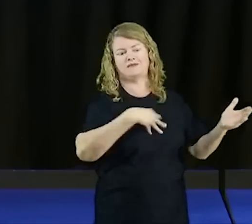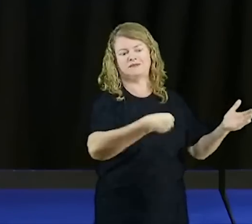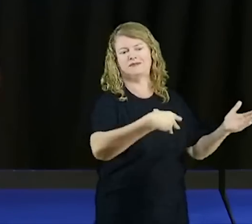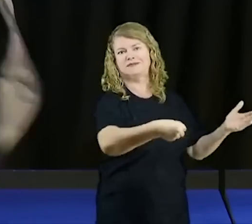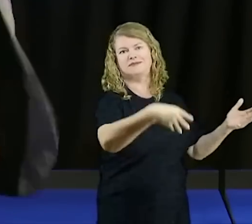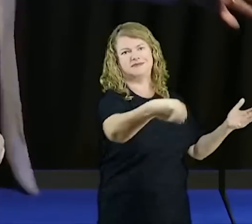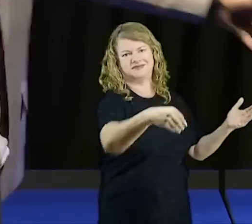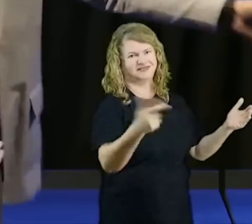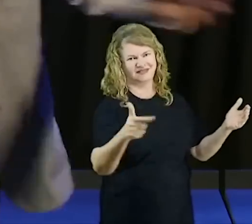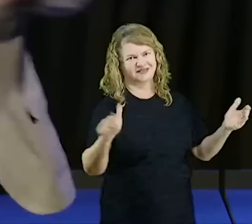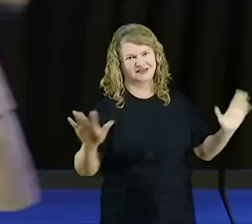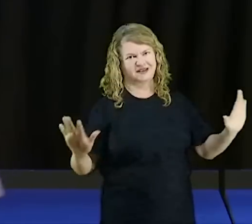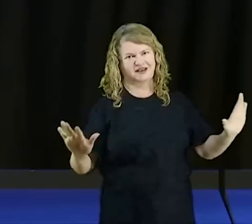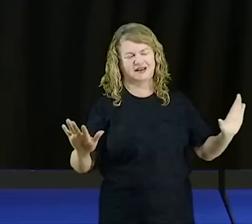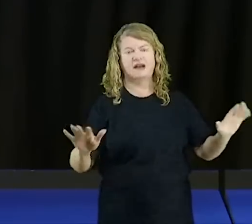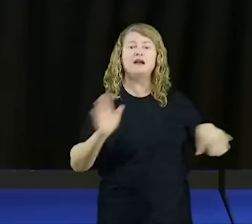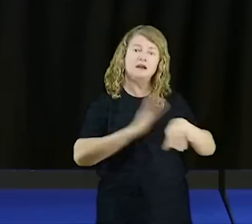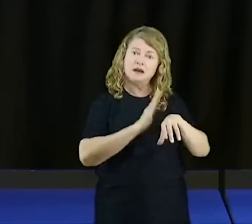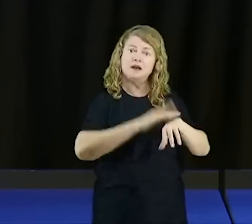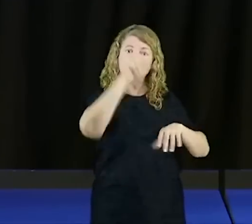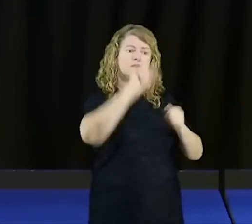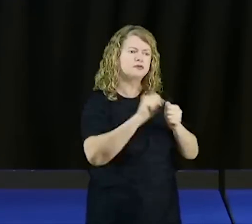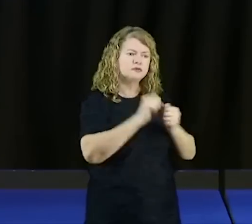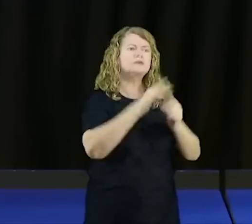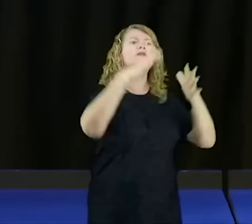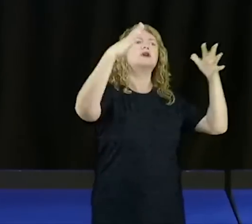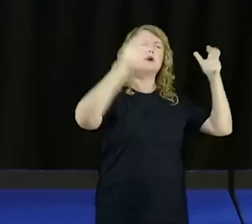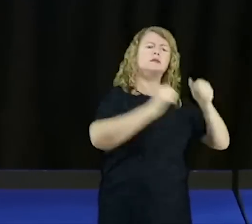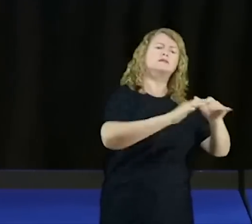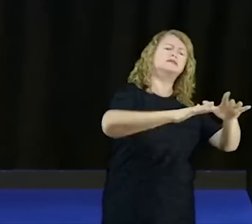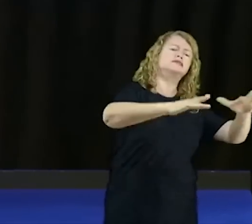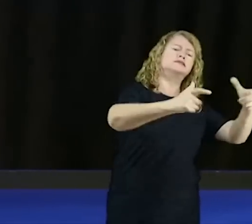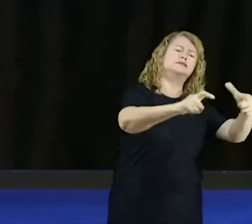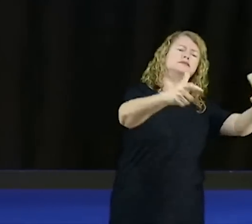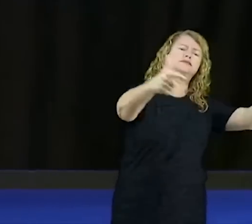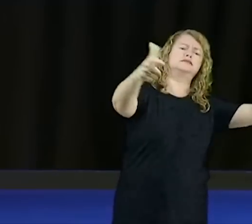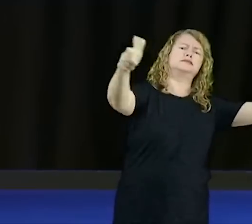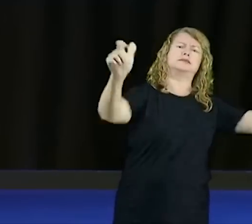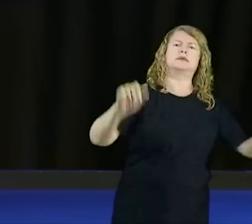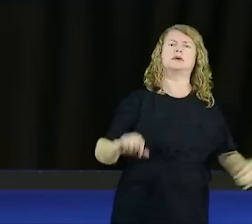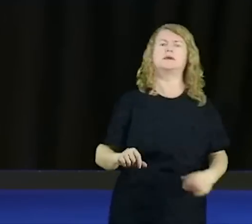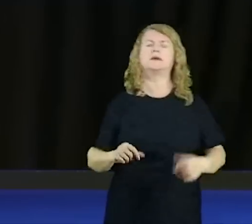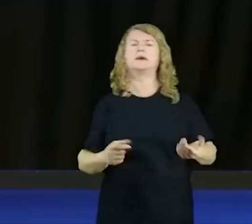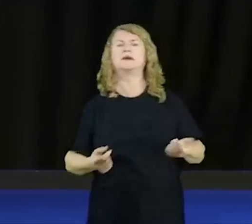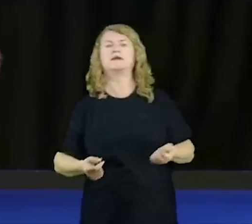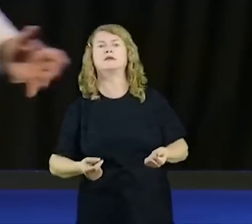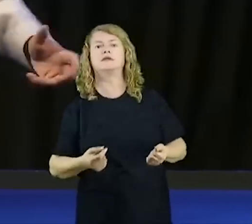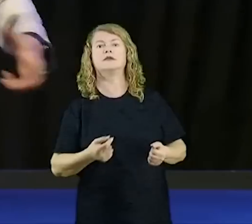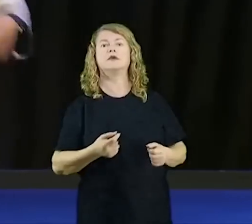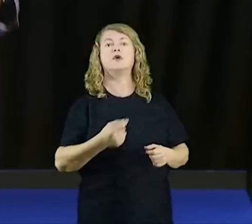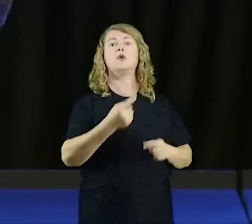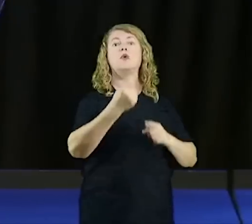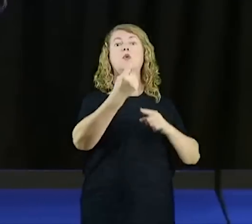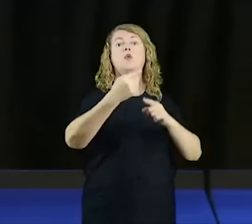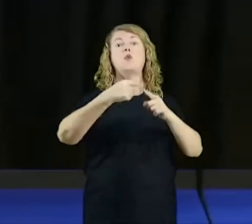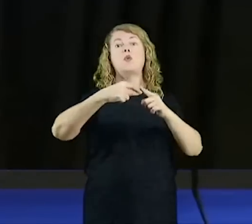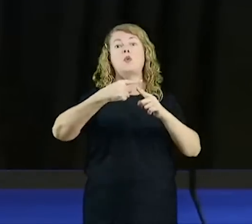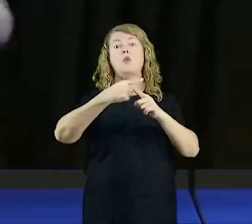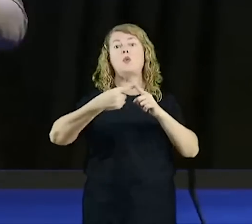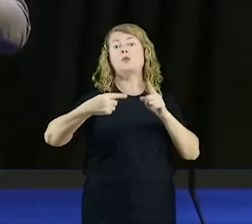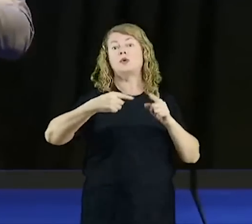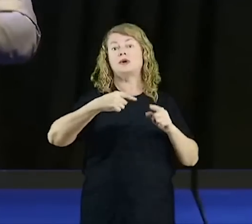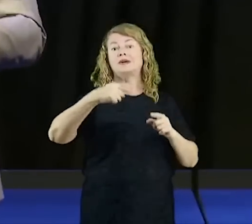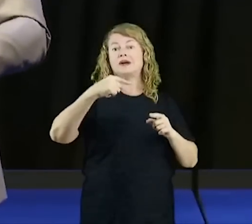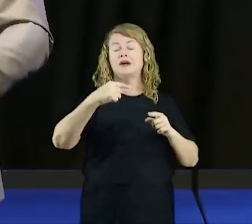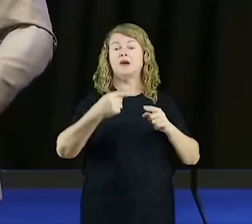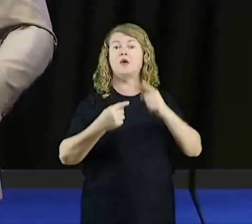foram criados naquela quantidade que existe. Mas um terço deles, liderados por Satanás, se revoltaram, se